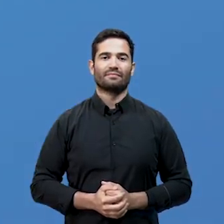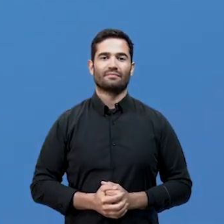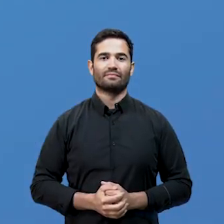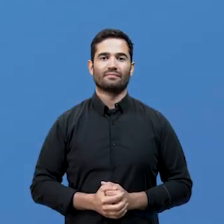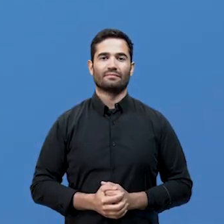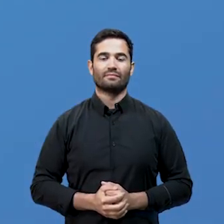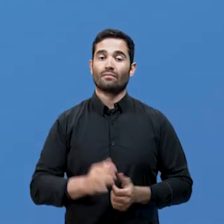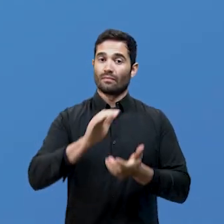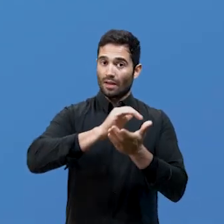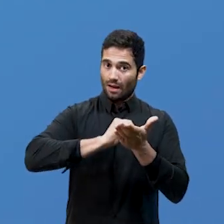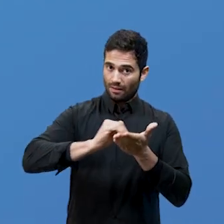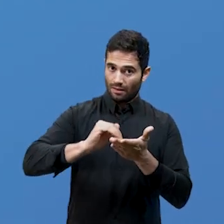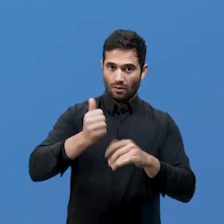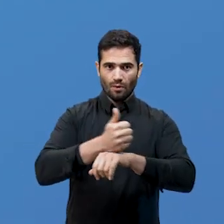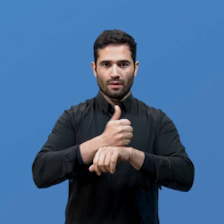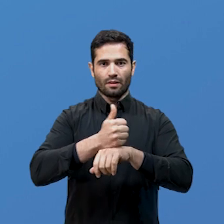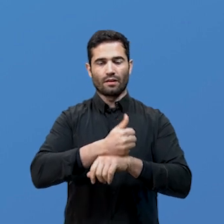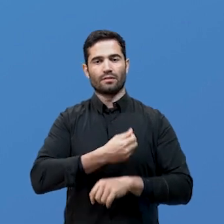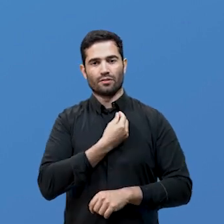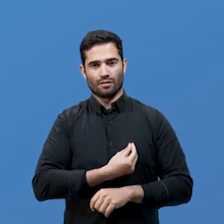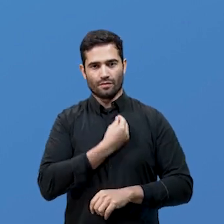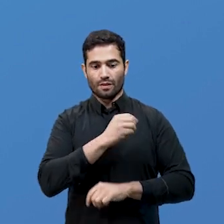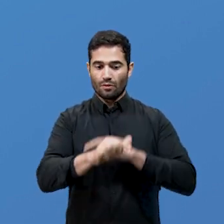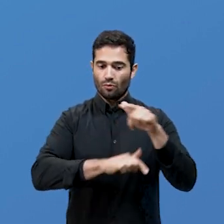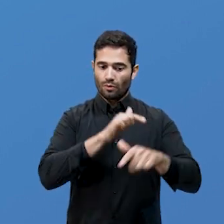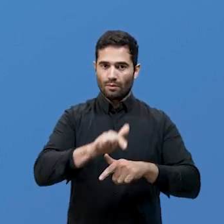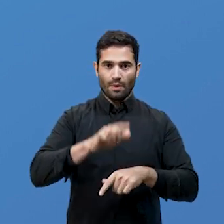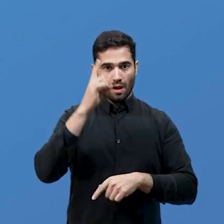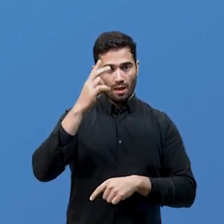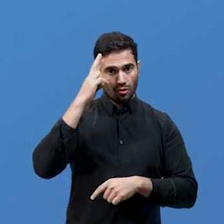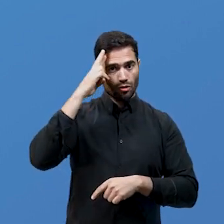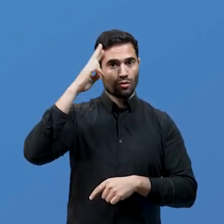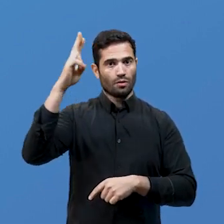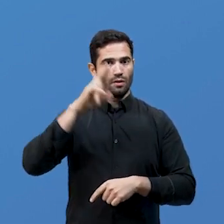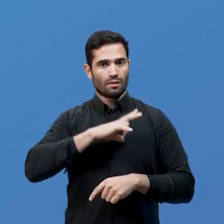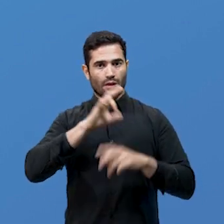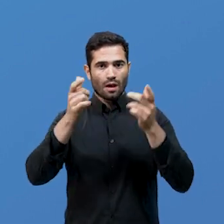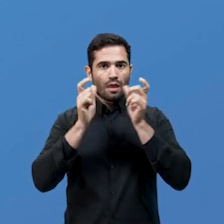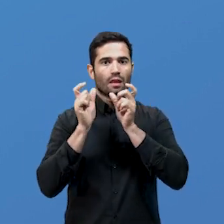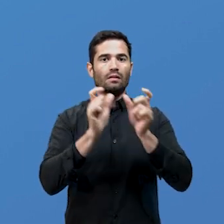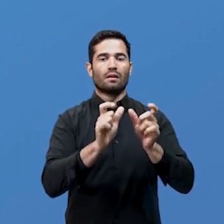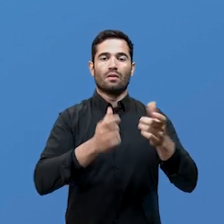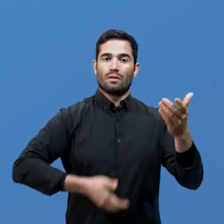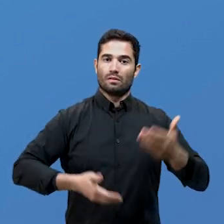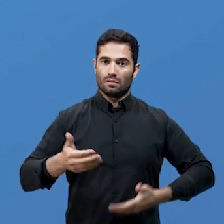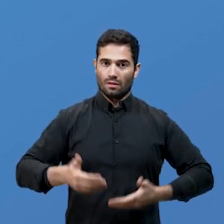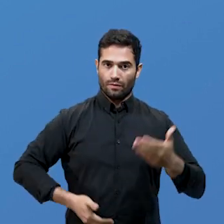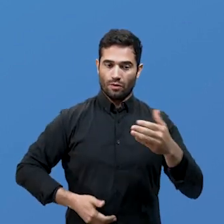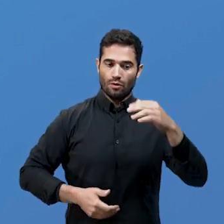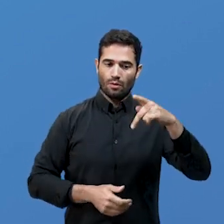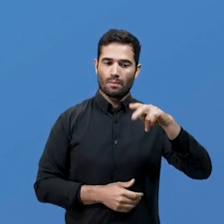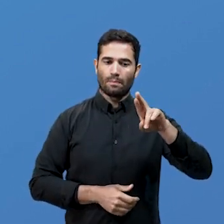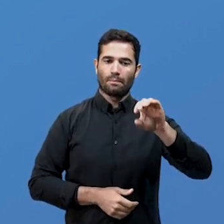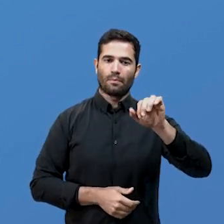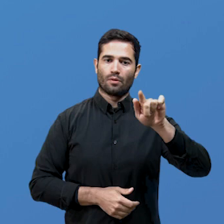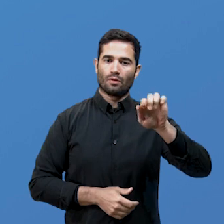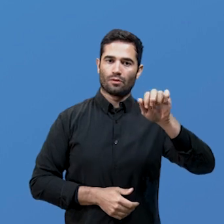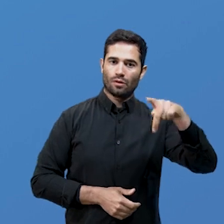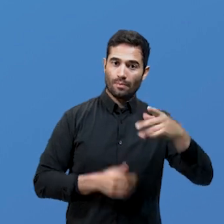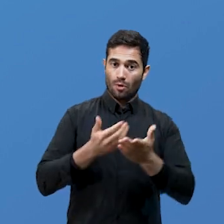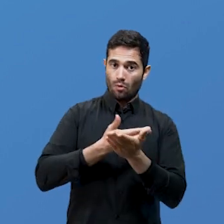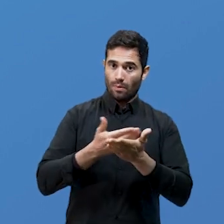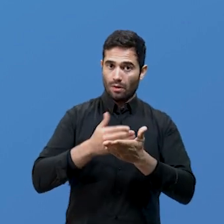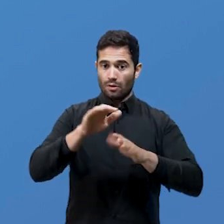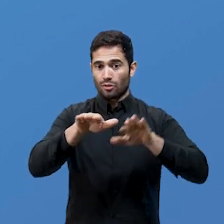A Secretaria de Qualidade de Vida no trabalho da Diretoria de Atenção ao Servidor na Pró-Reitoria de Gestão de Pessoas iniciou as